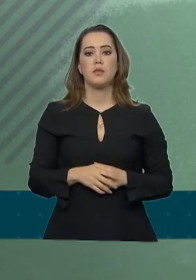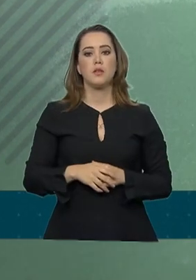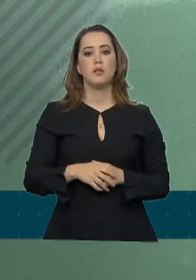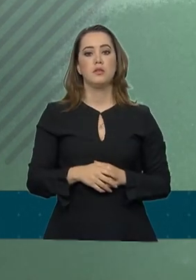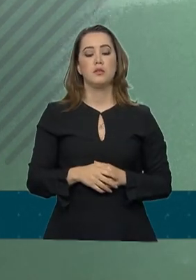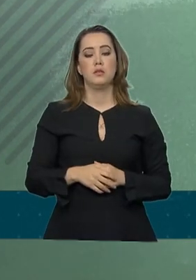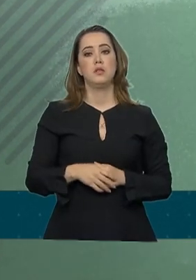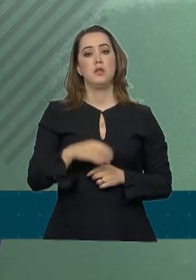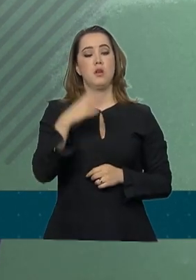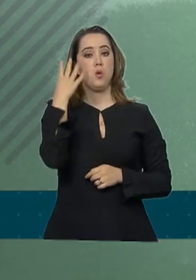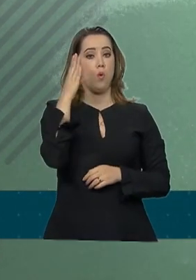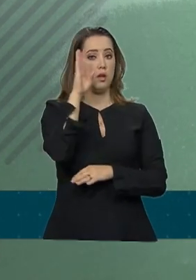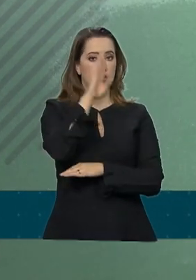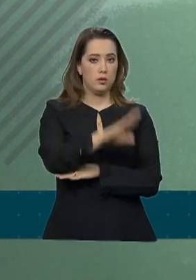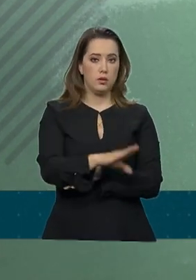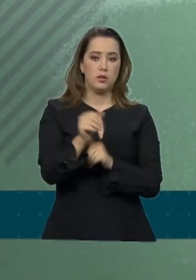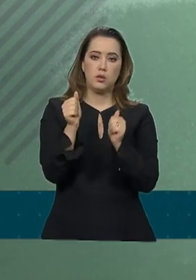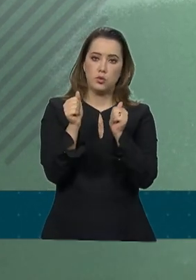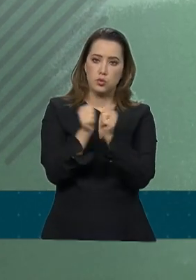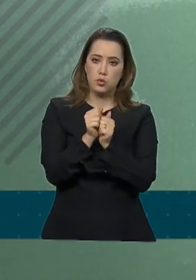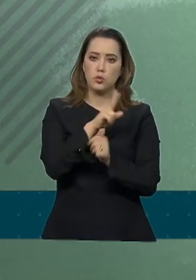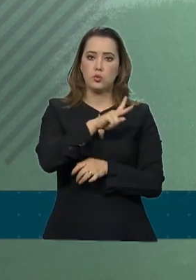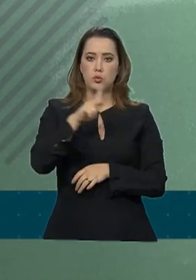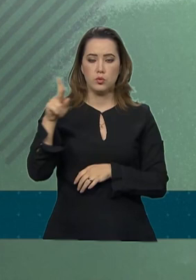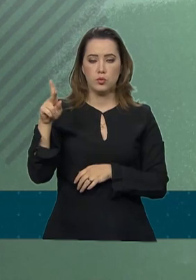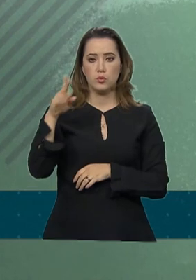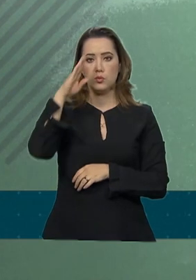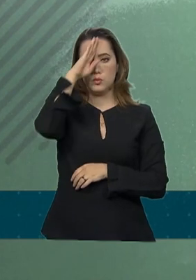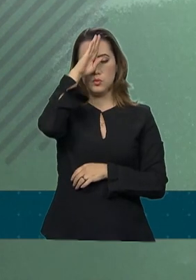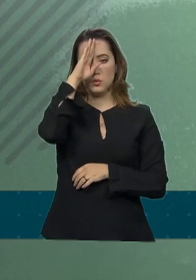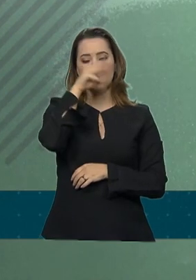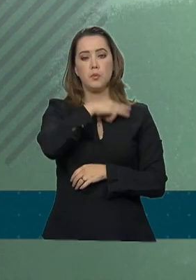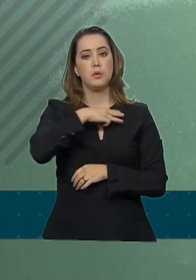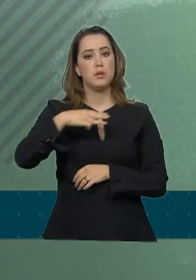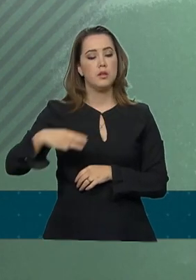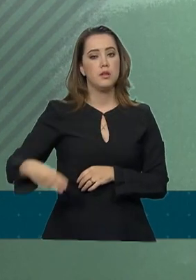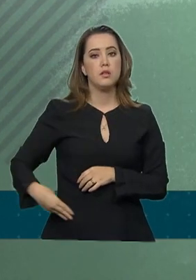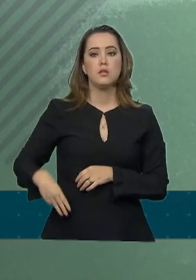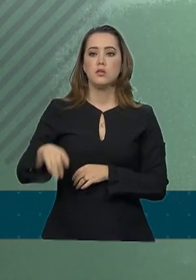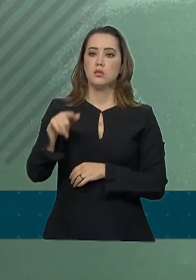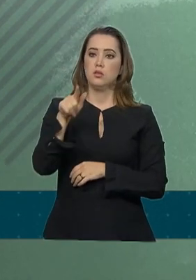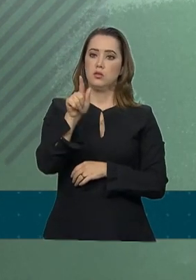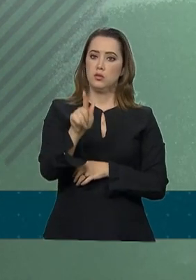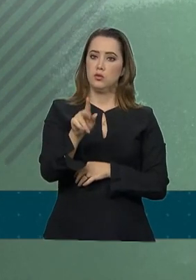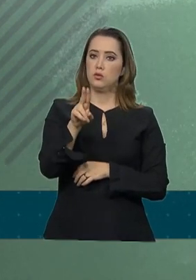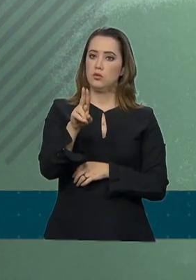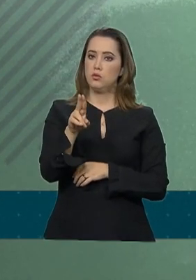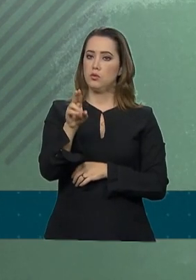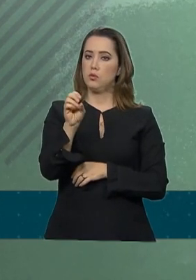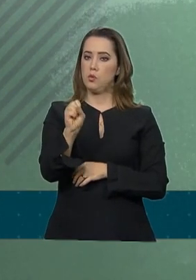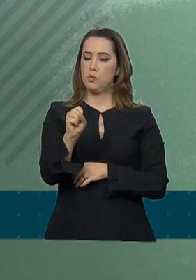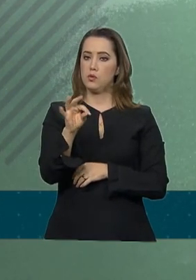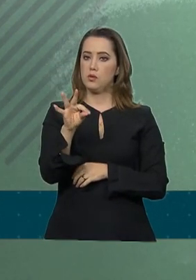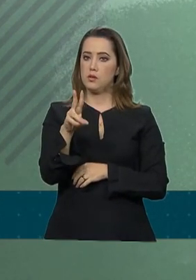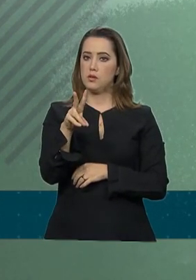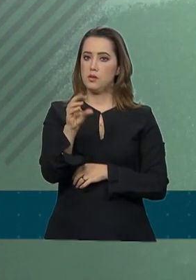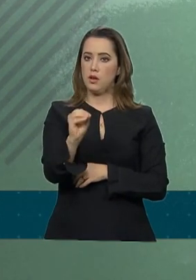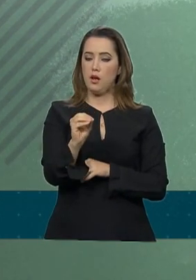esteve com o senhor presidente o ministro Gustavo Canuto e o prefeito da cidade de Campina Grande,